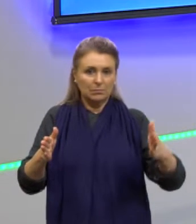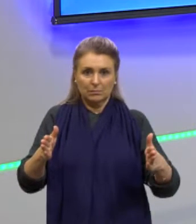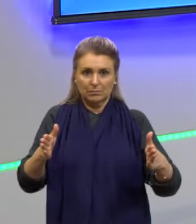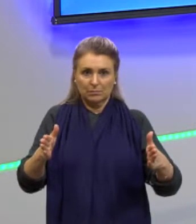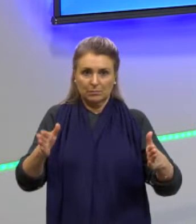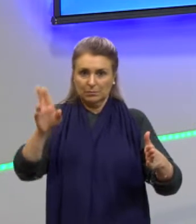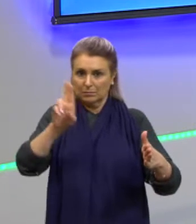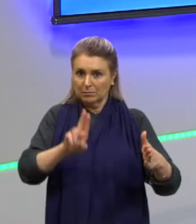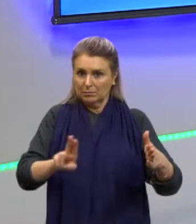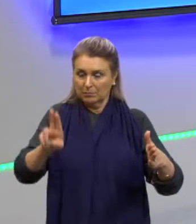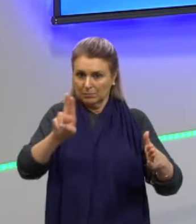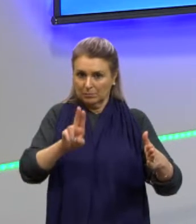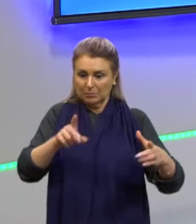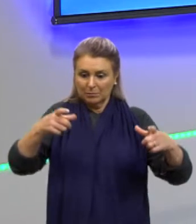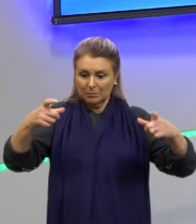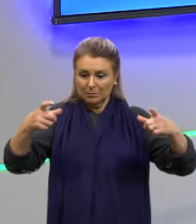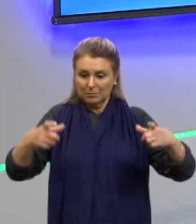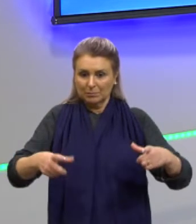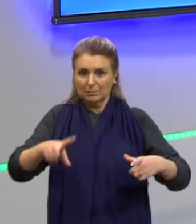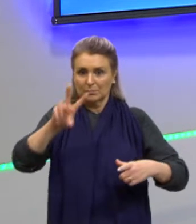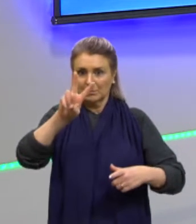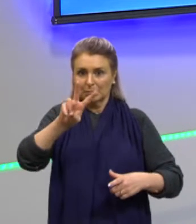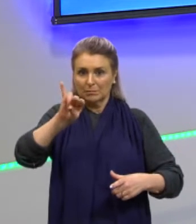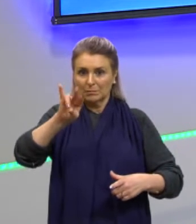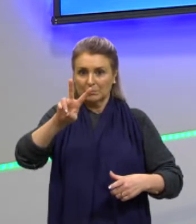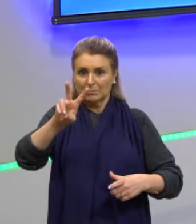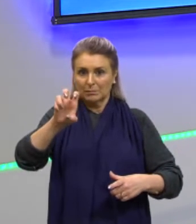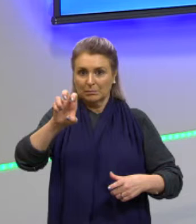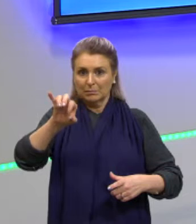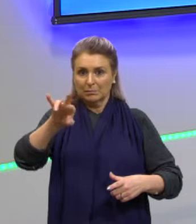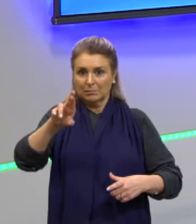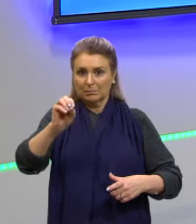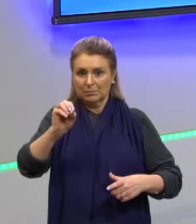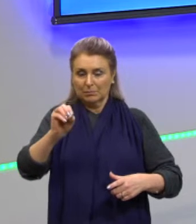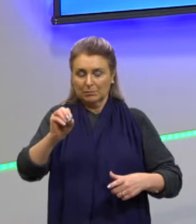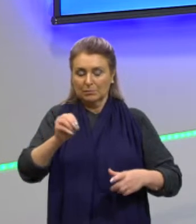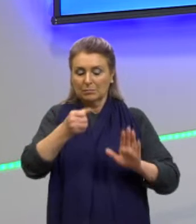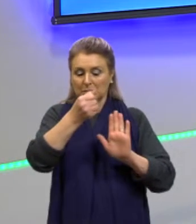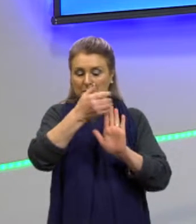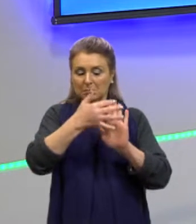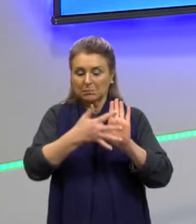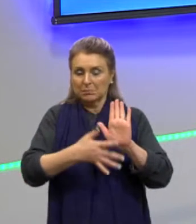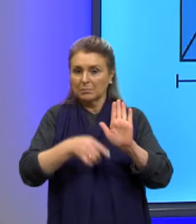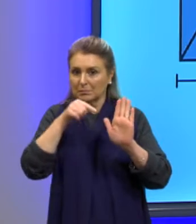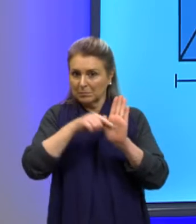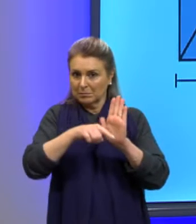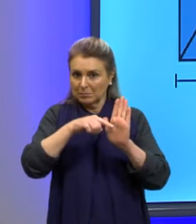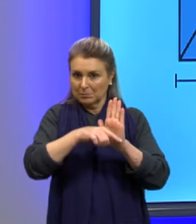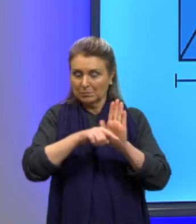nós temos o viveiro que foi dado, que está sendo descrito no início da questão.